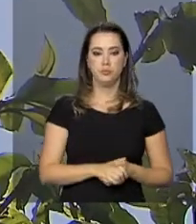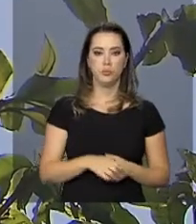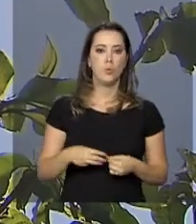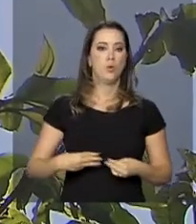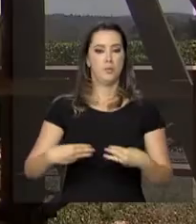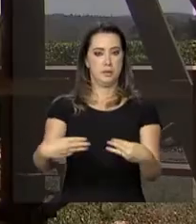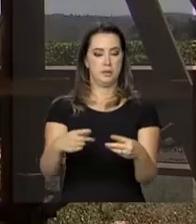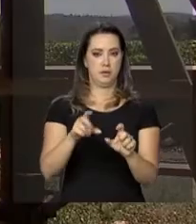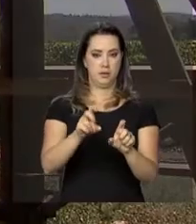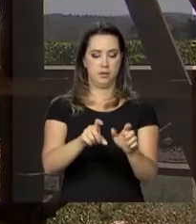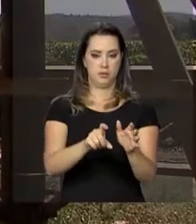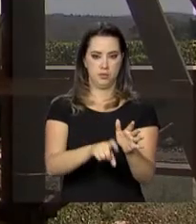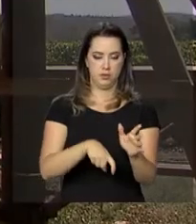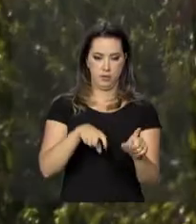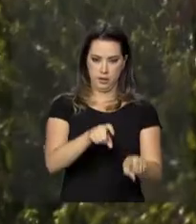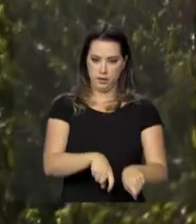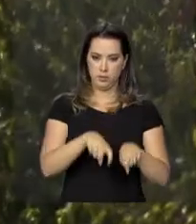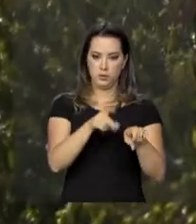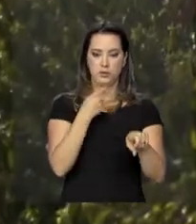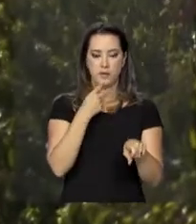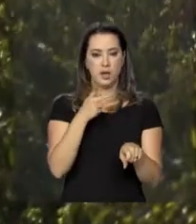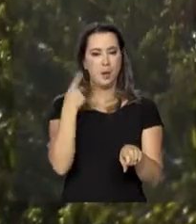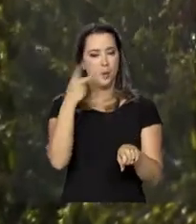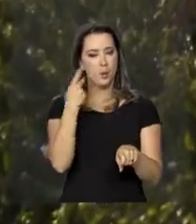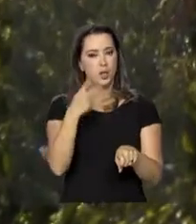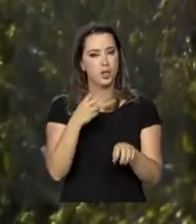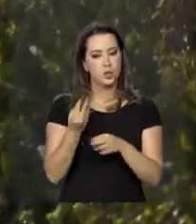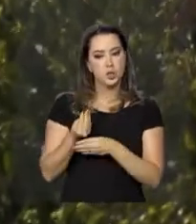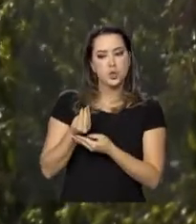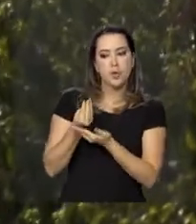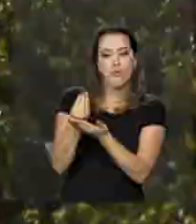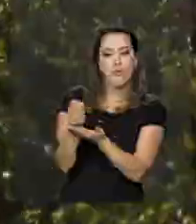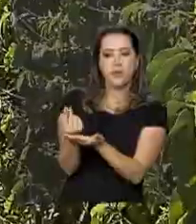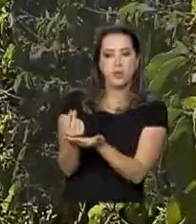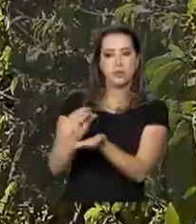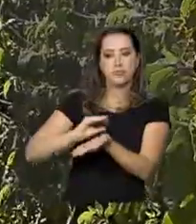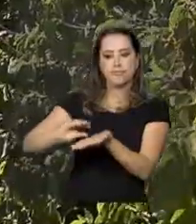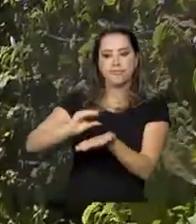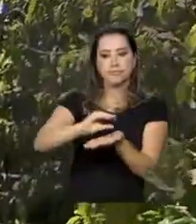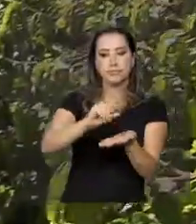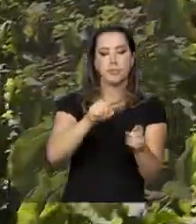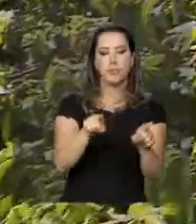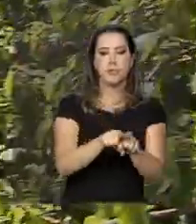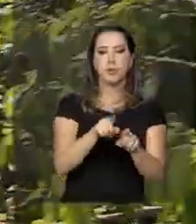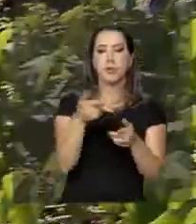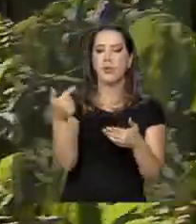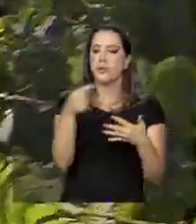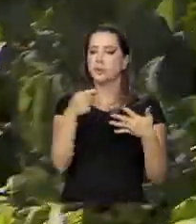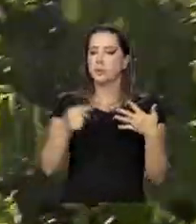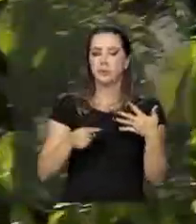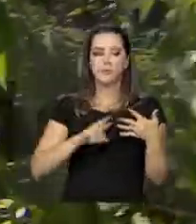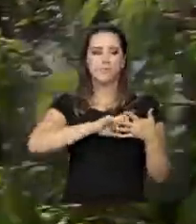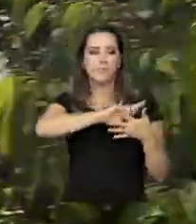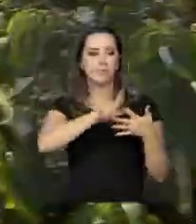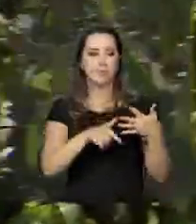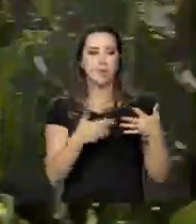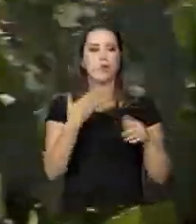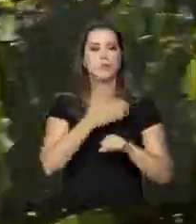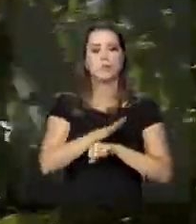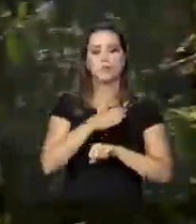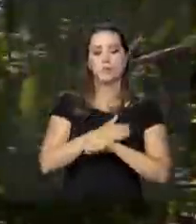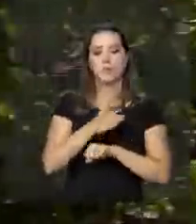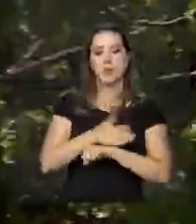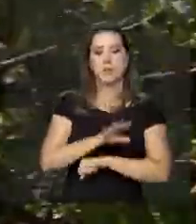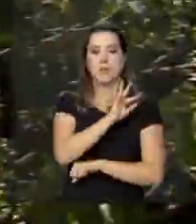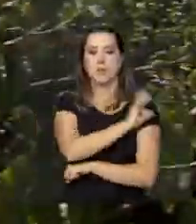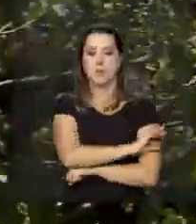Ministério da Agricultura, a política de crédito disponibilizada à agricultura brasileira, aliada a outros fatores, como a capacidade